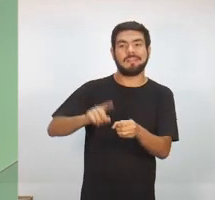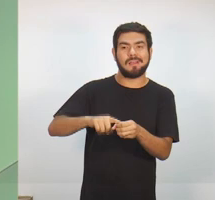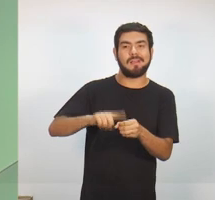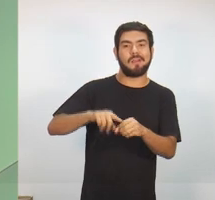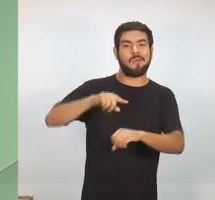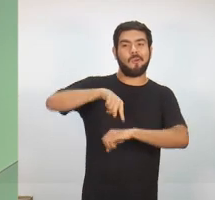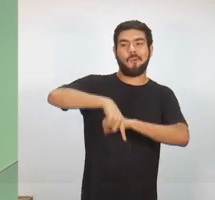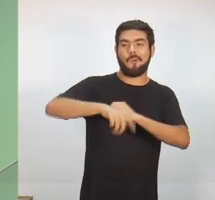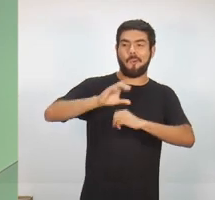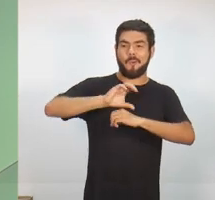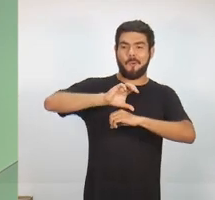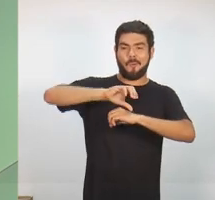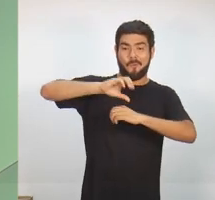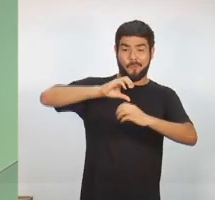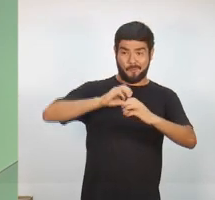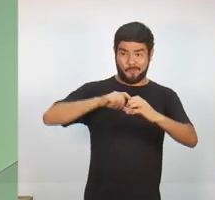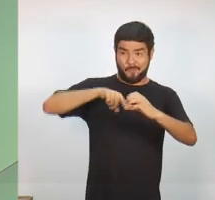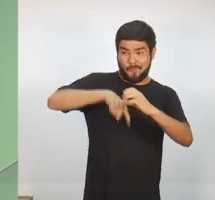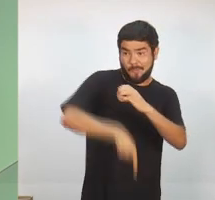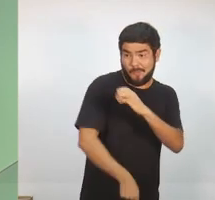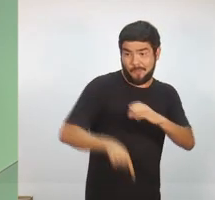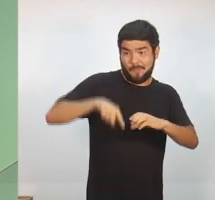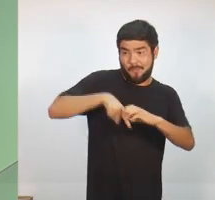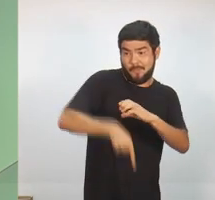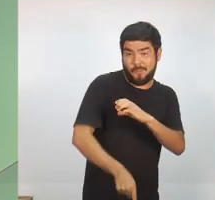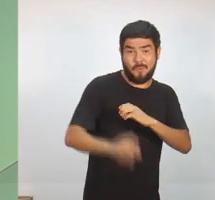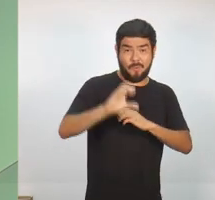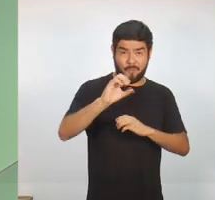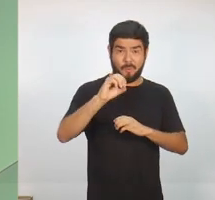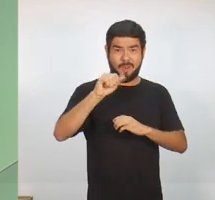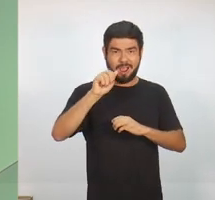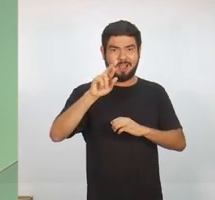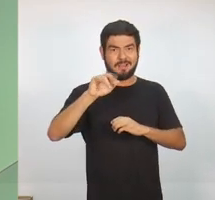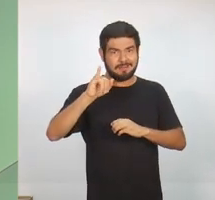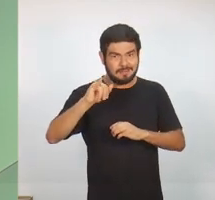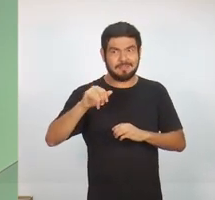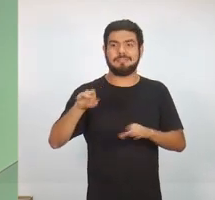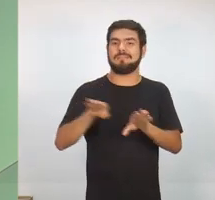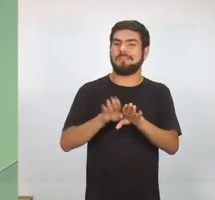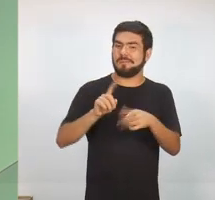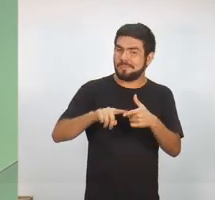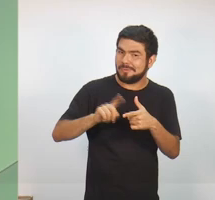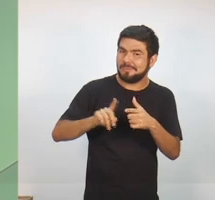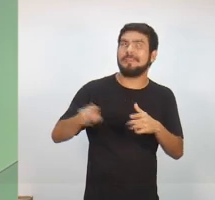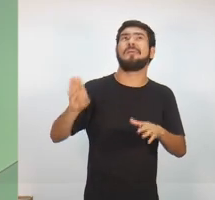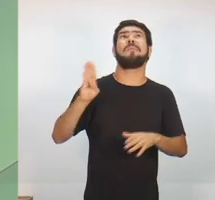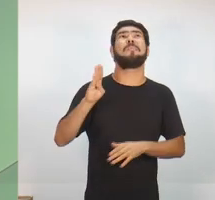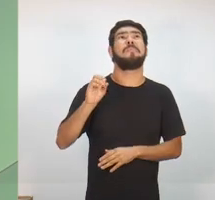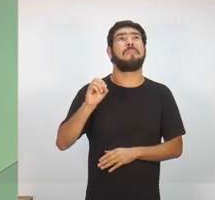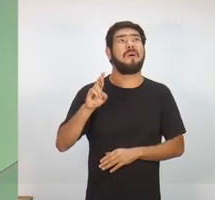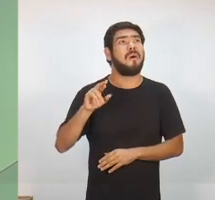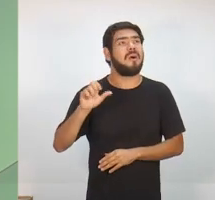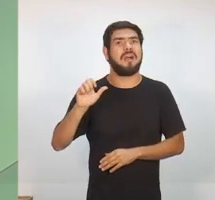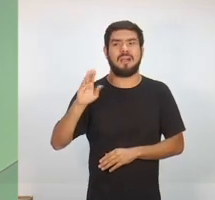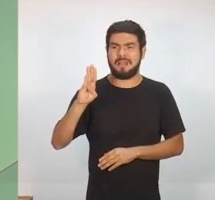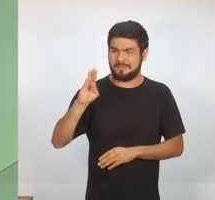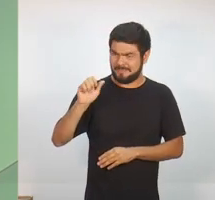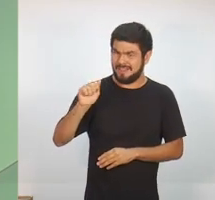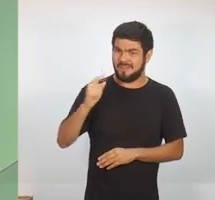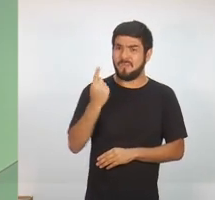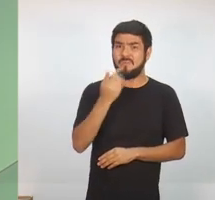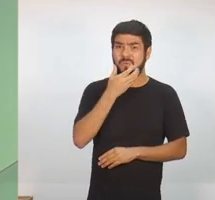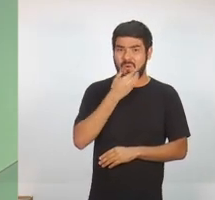Manicoré, teve um agente. Tem um agente para 60 presos. Em Borba, um homem foi